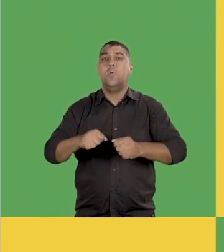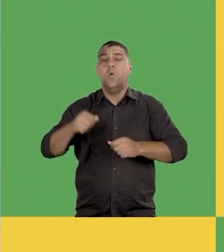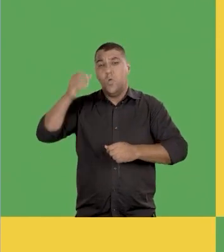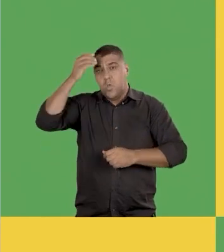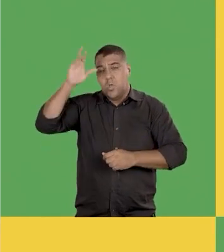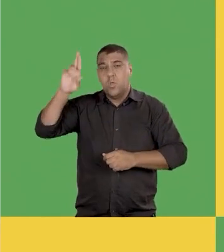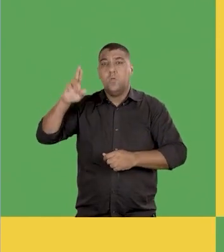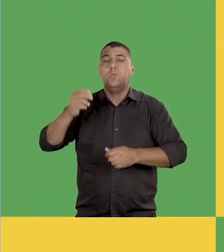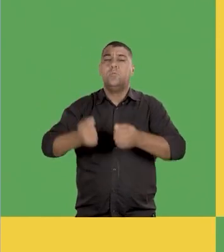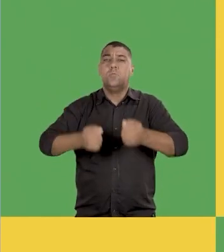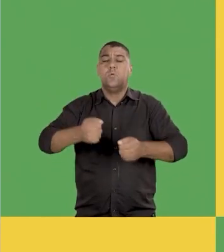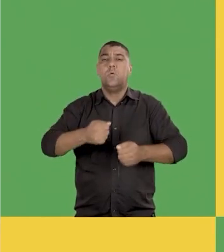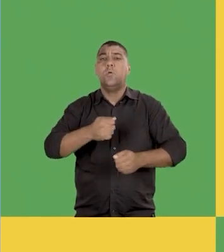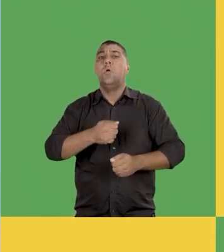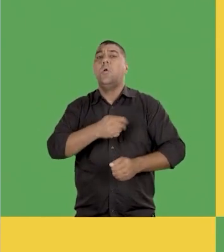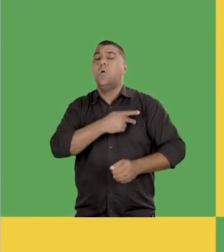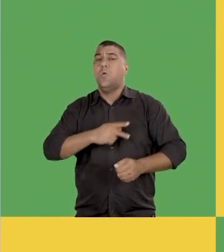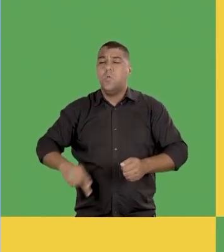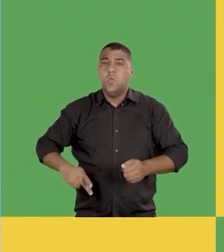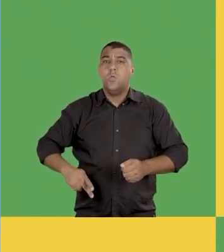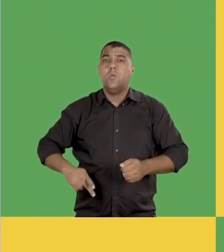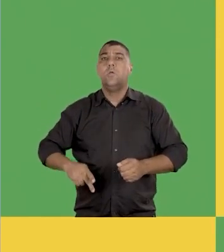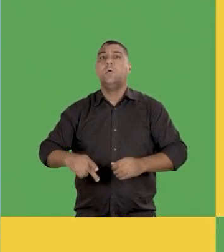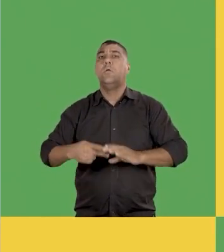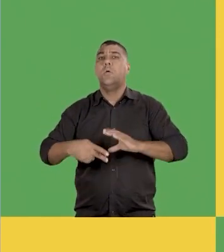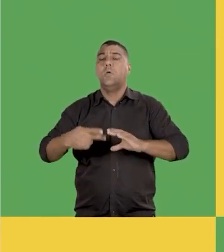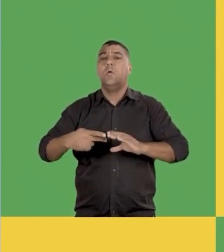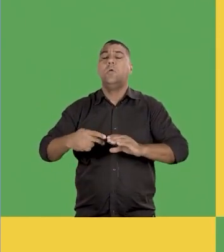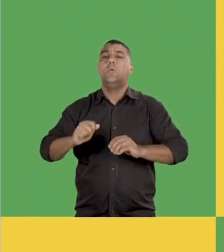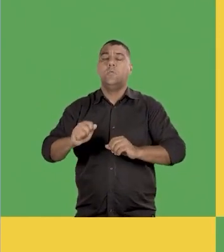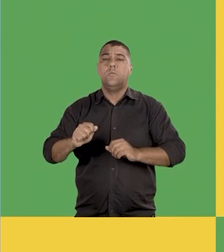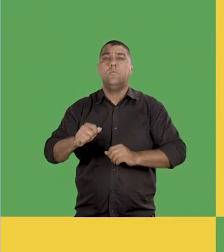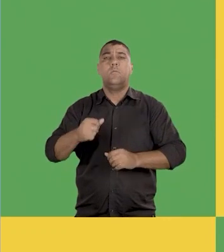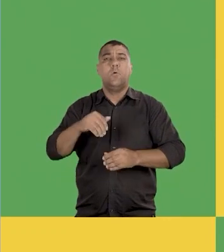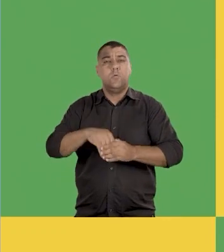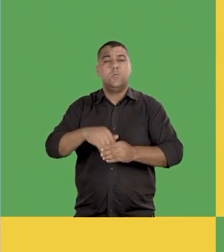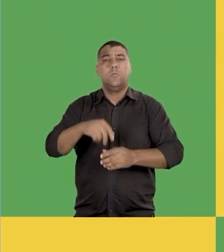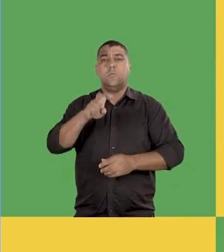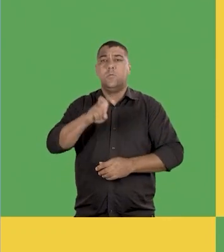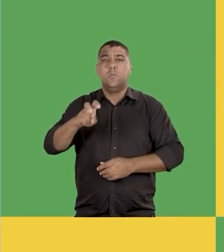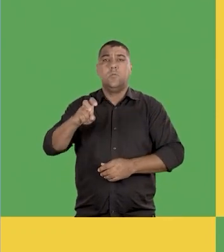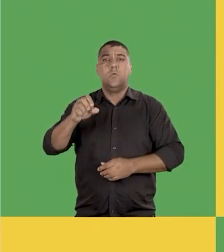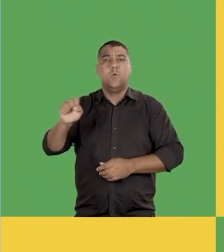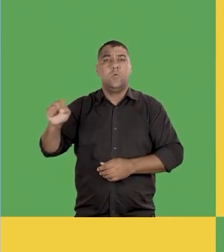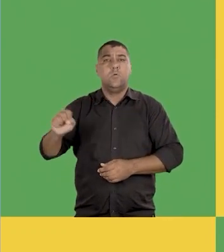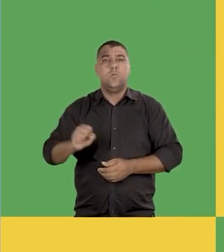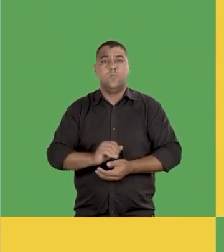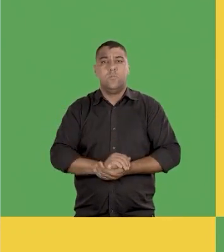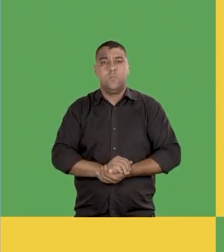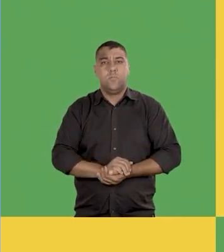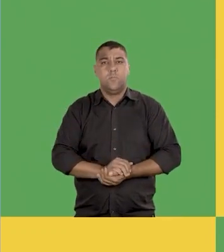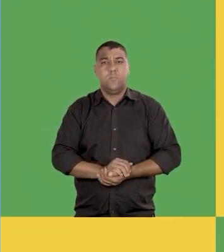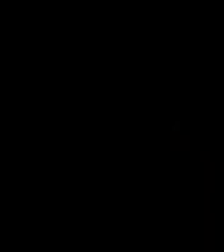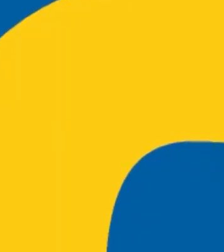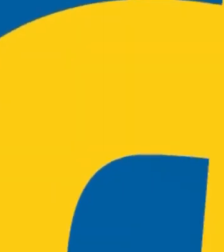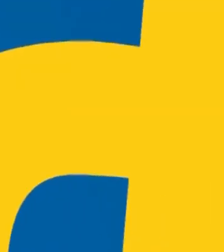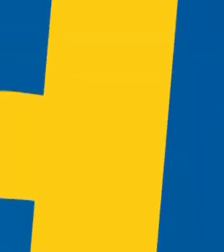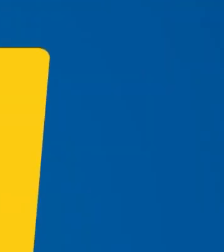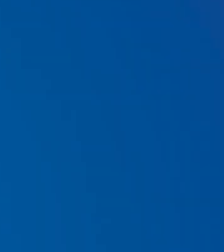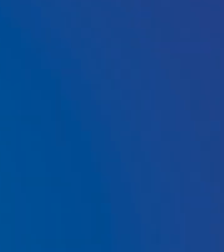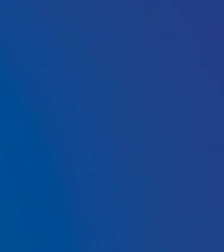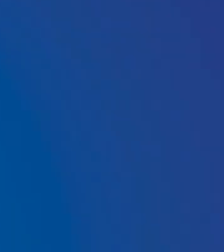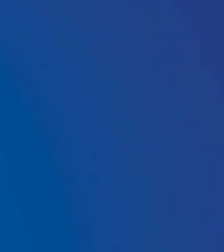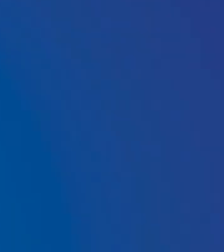de administração, coordenador de transporte e presidente da Câmara de Primavera do Leste. Vote 5588, Paulo Márcio.